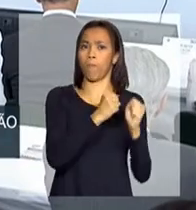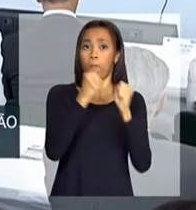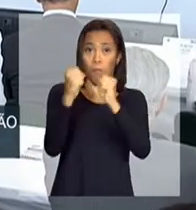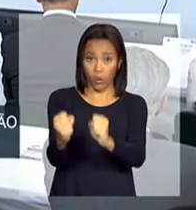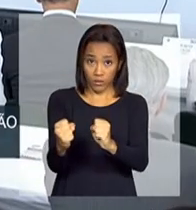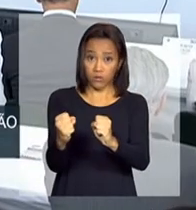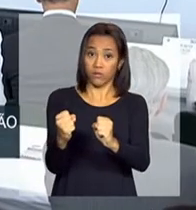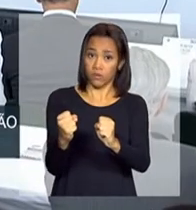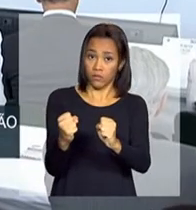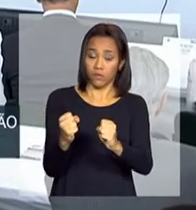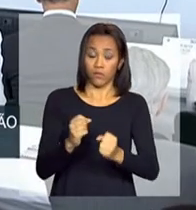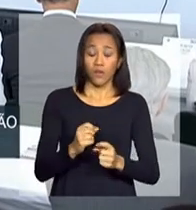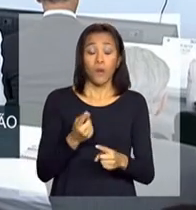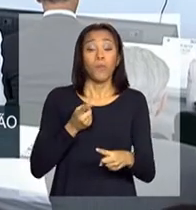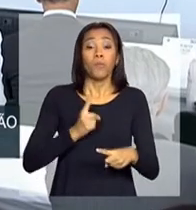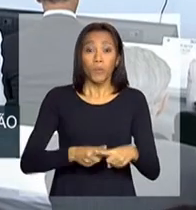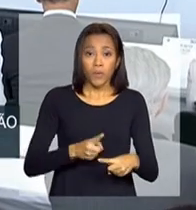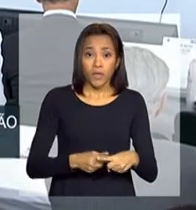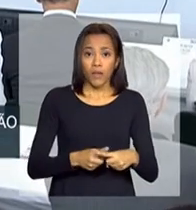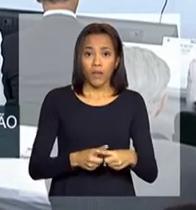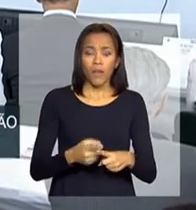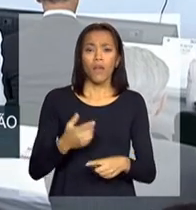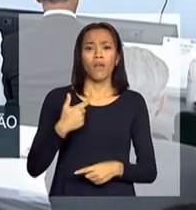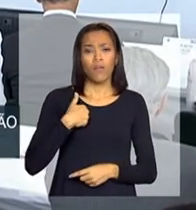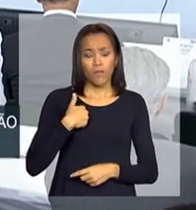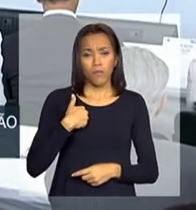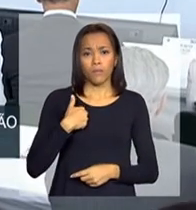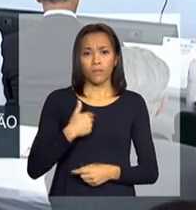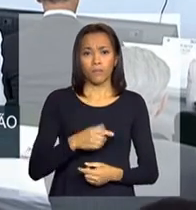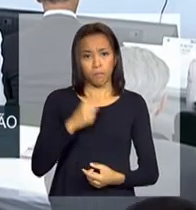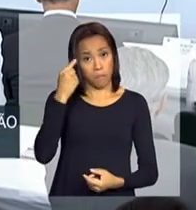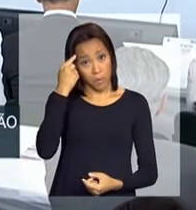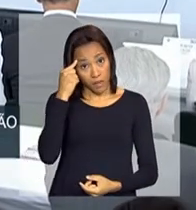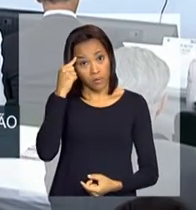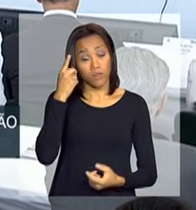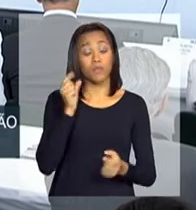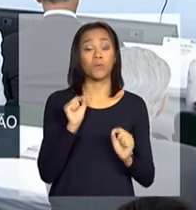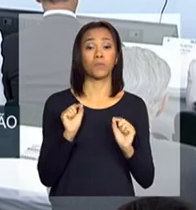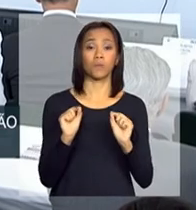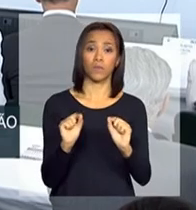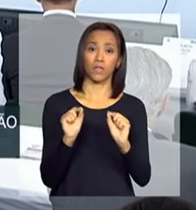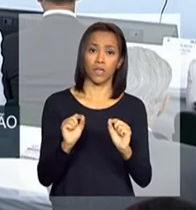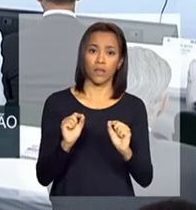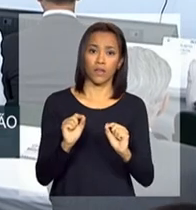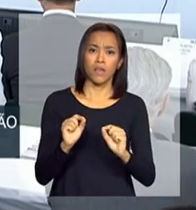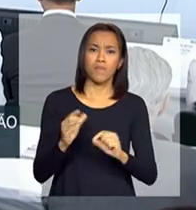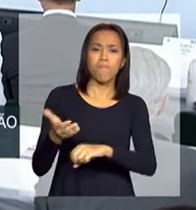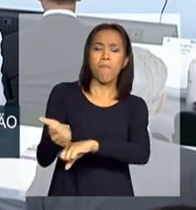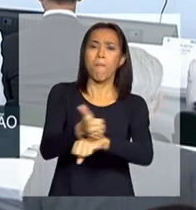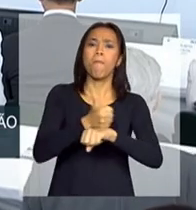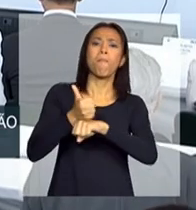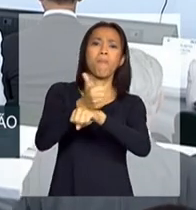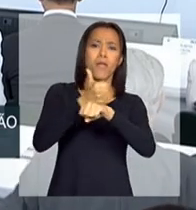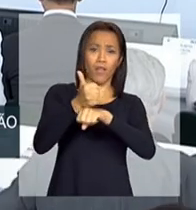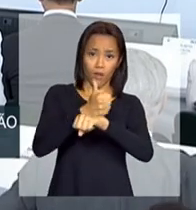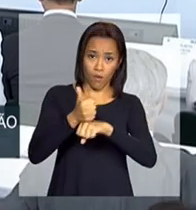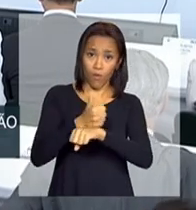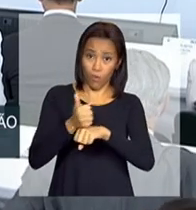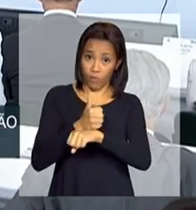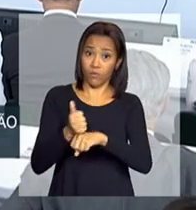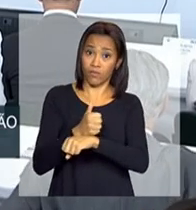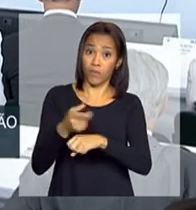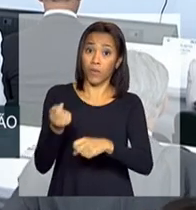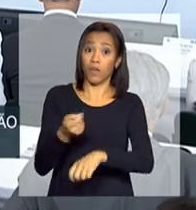porque eu considero que não havia melhor iniciativa dos empresários